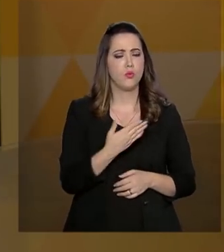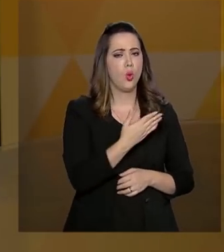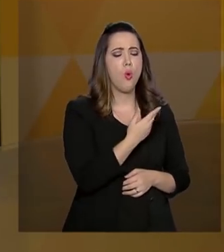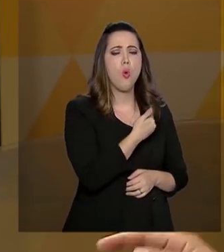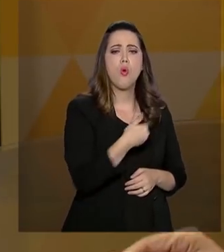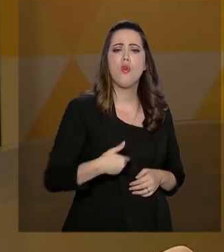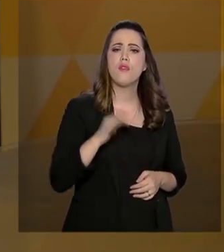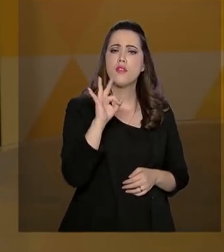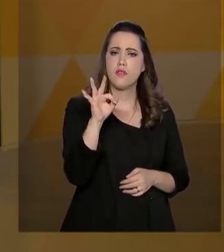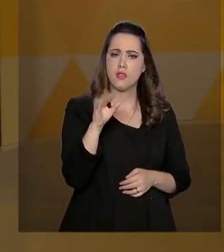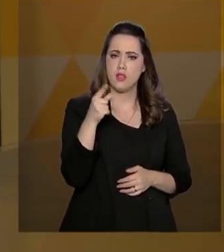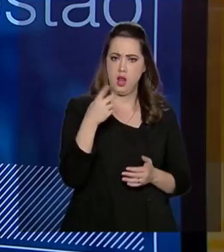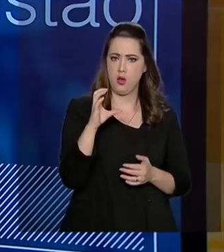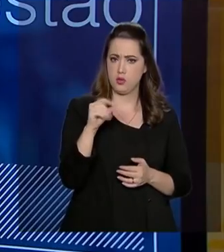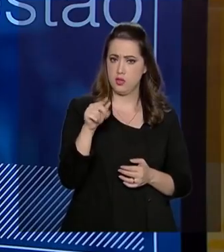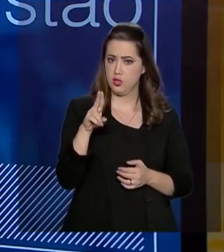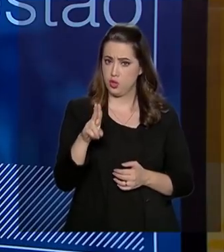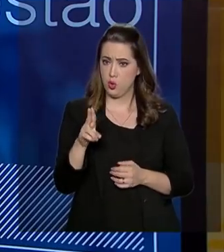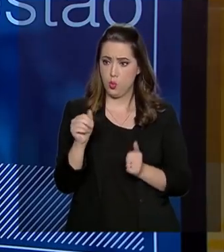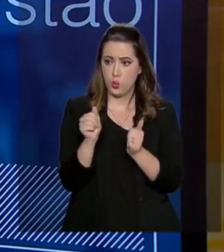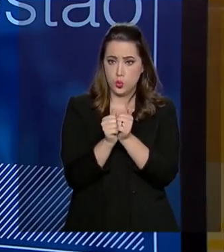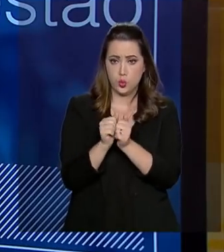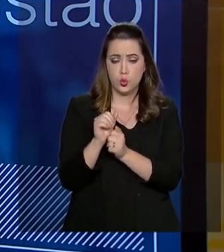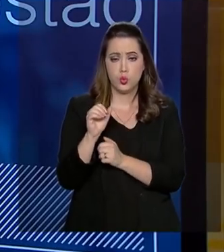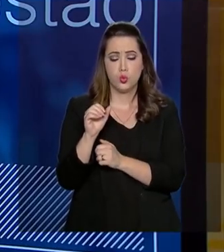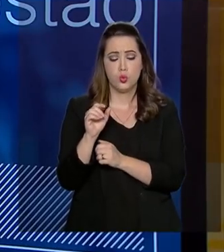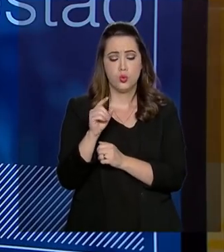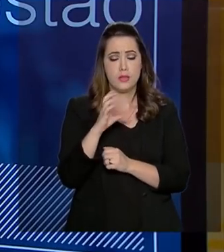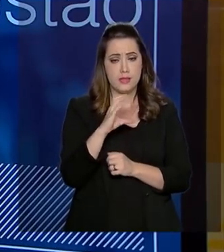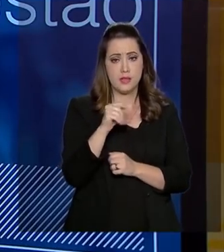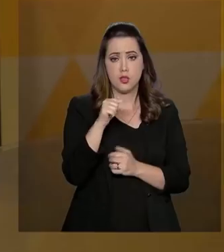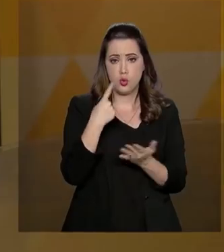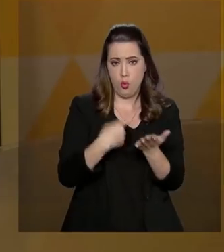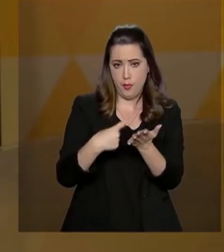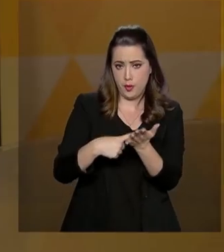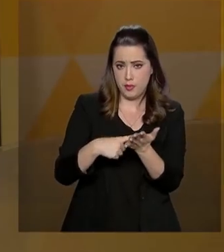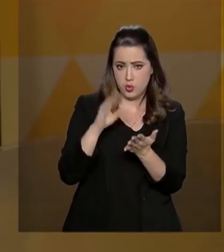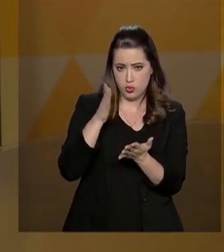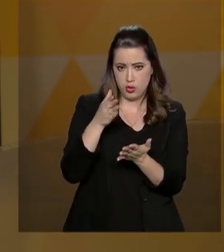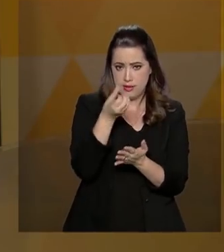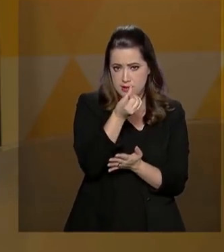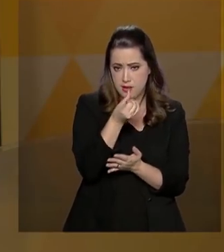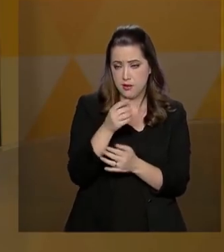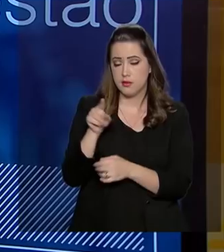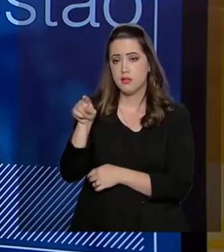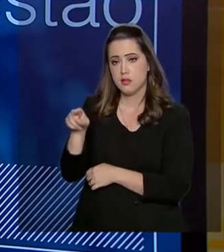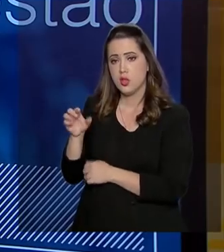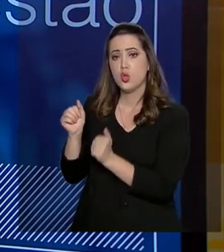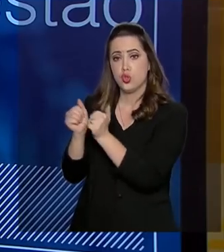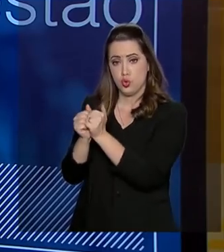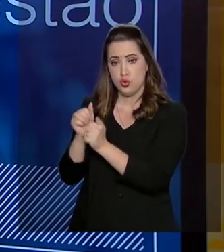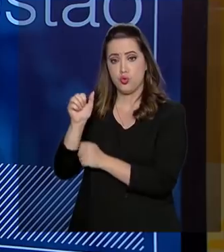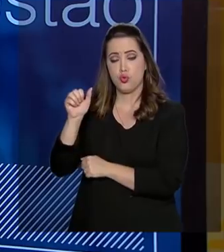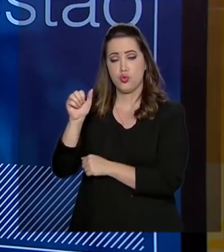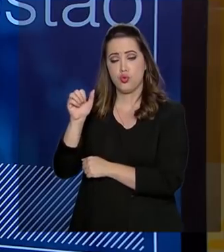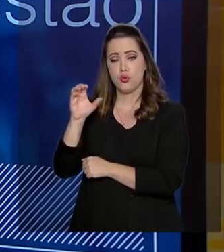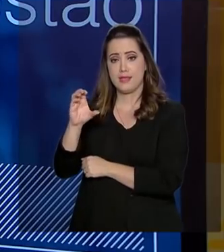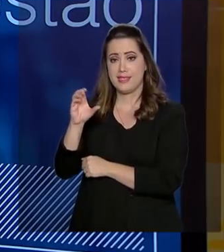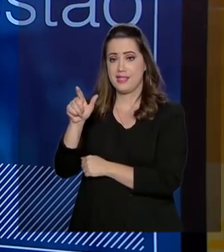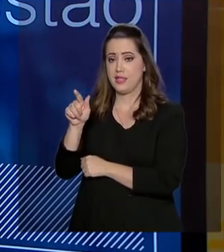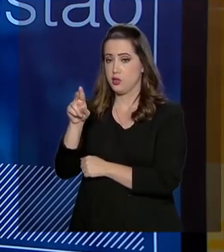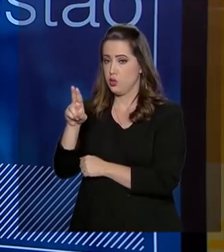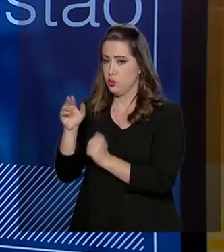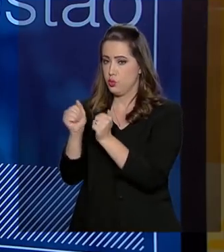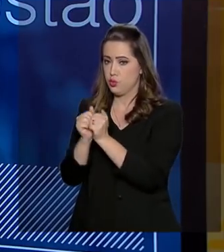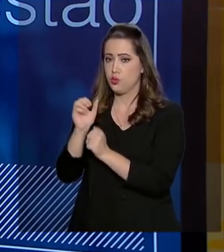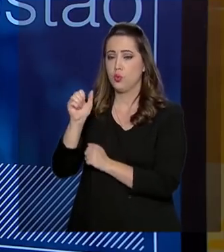firmar os acordos de leneência? Em conjunto com a Advocacia Geral da União. Seis acordos já foram firmados? Seis acordos já foram firmados. Seis acordos, somando